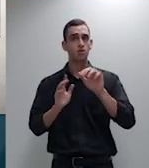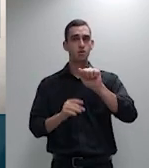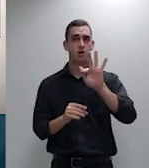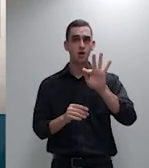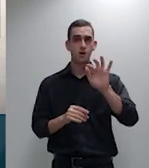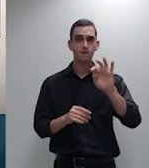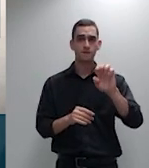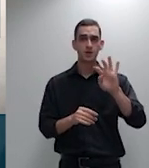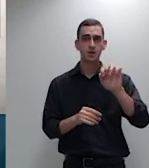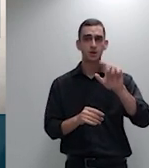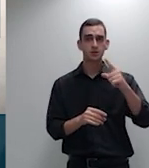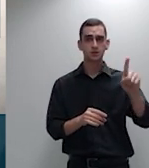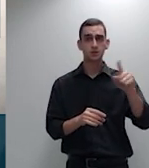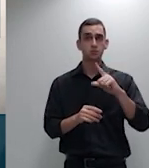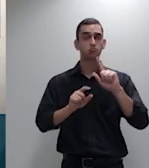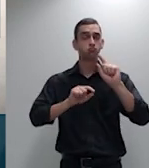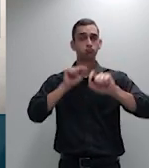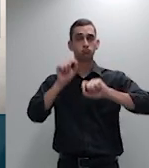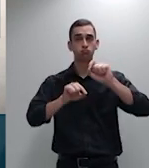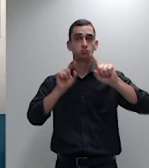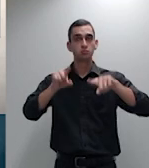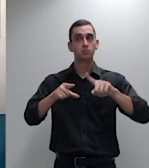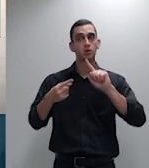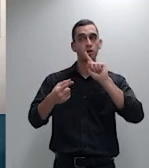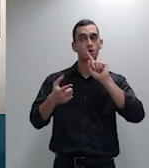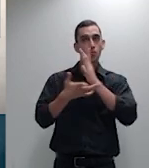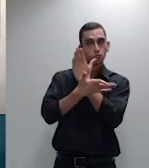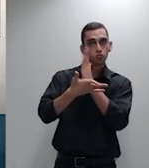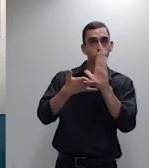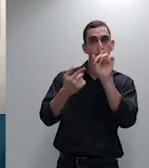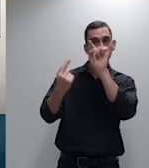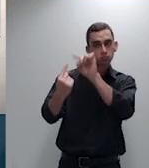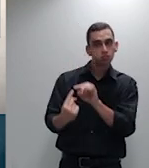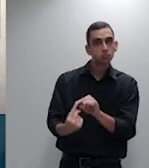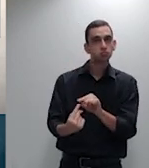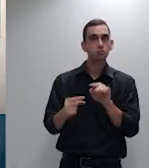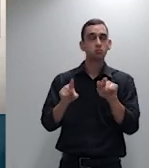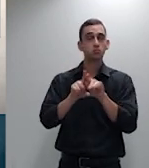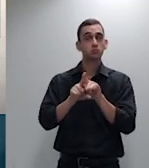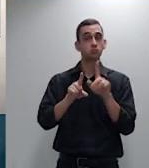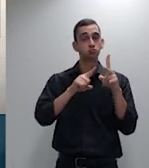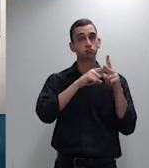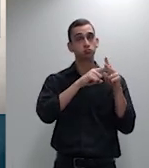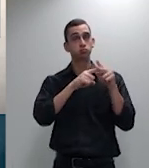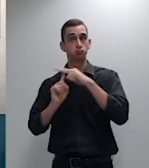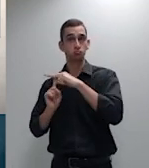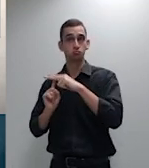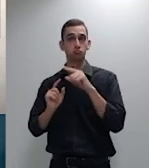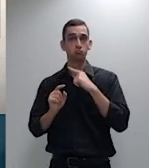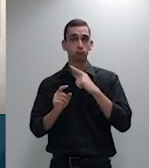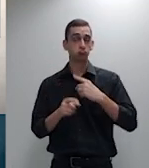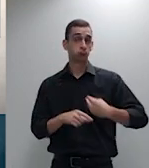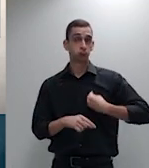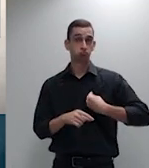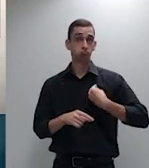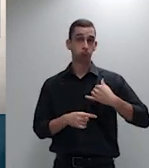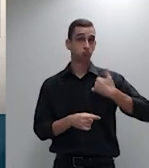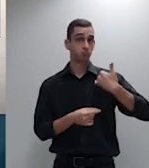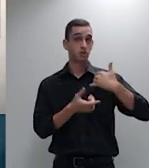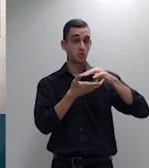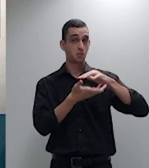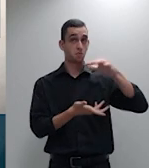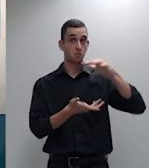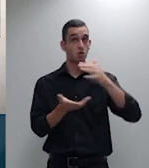abusividade do reajuste da faixa etária e nesse passo relembre-se que no IRBR